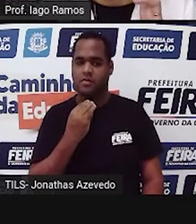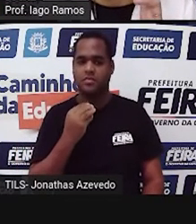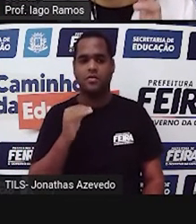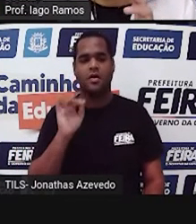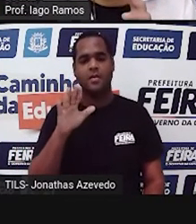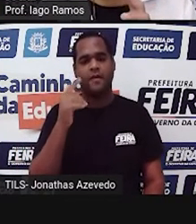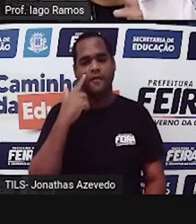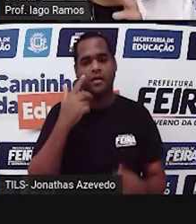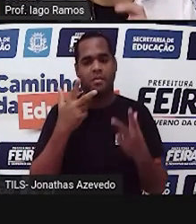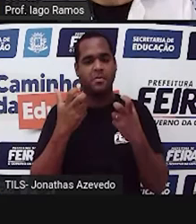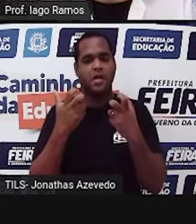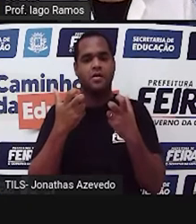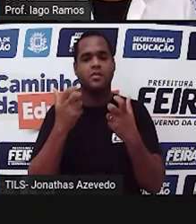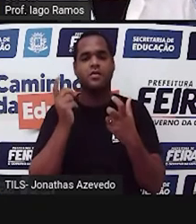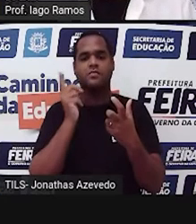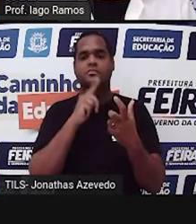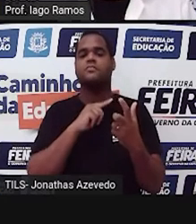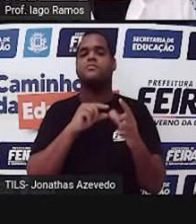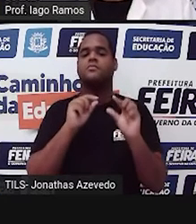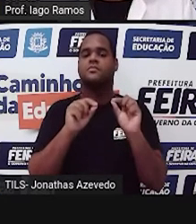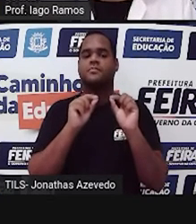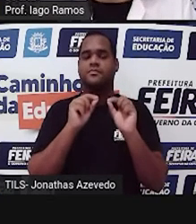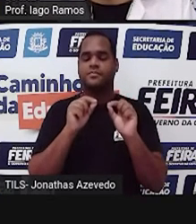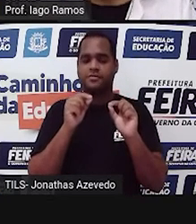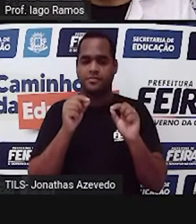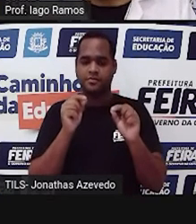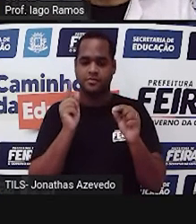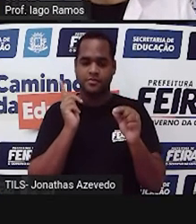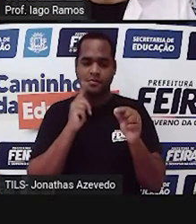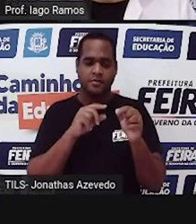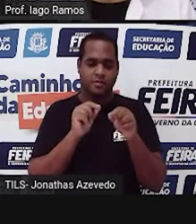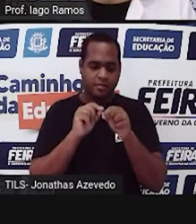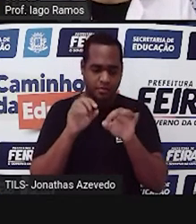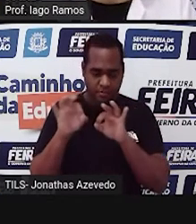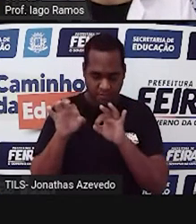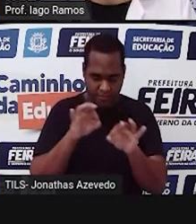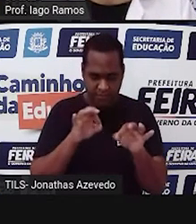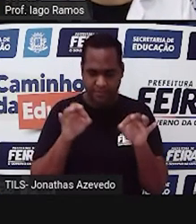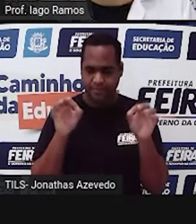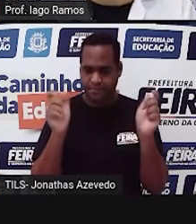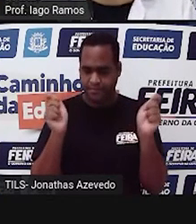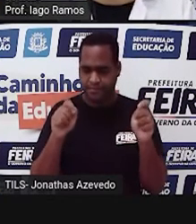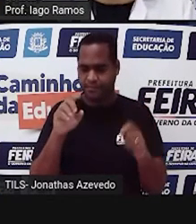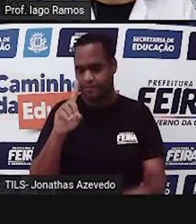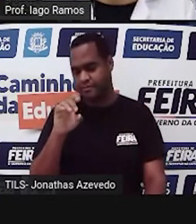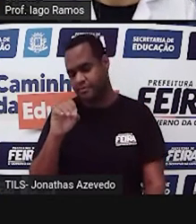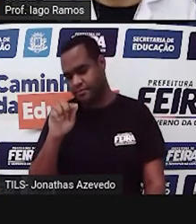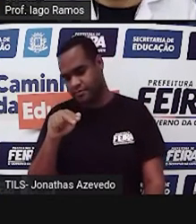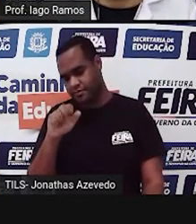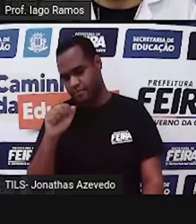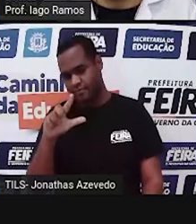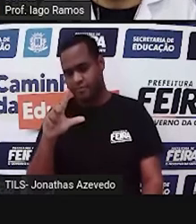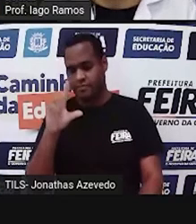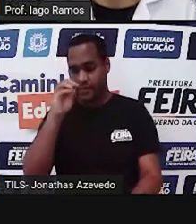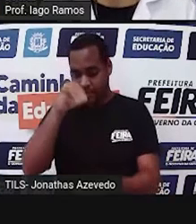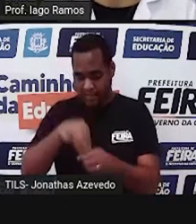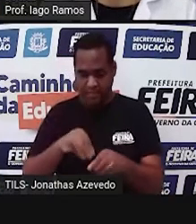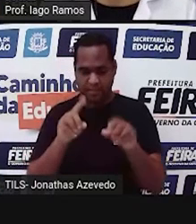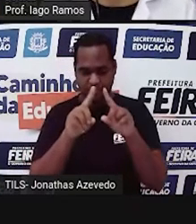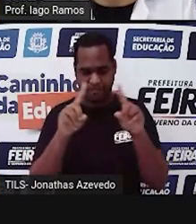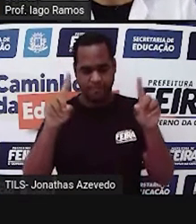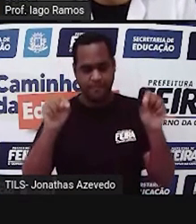perceber o seguinte. Quando a gente faz a diagonal dentro do retângulo,